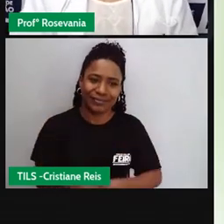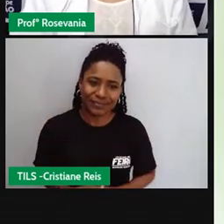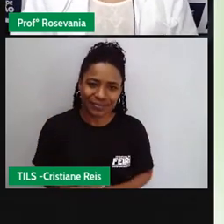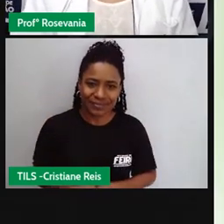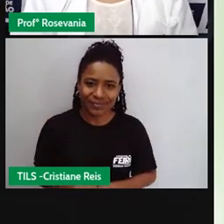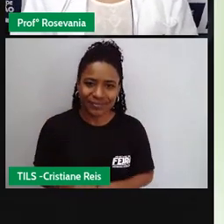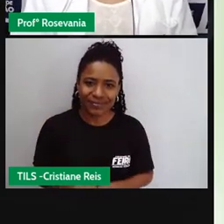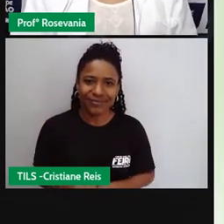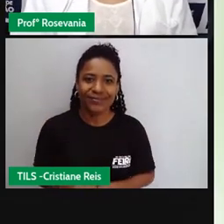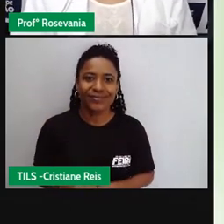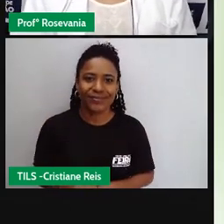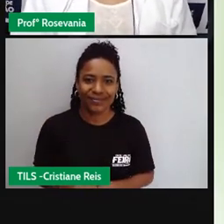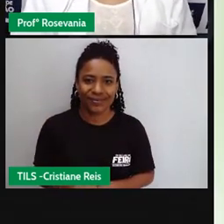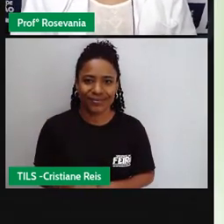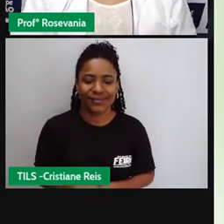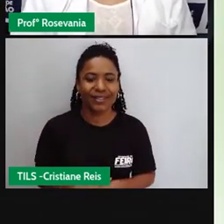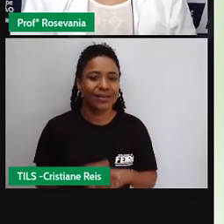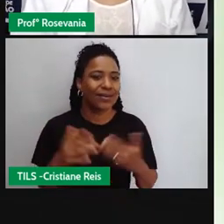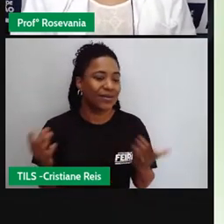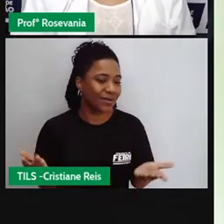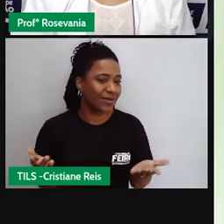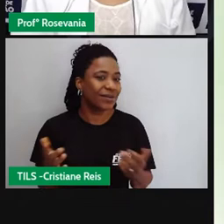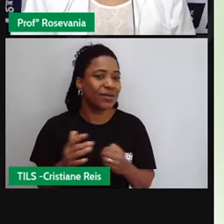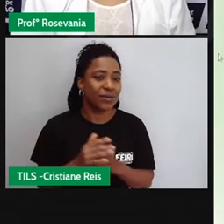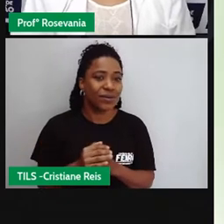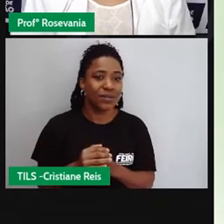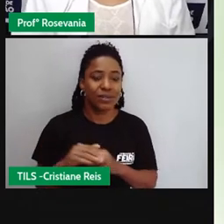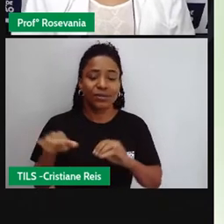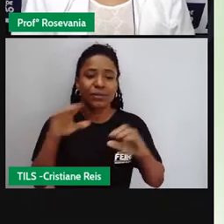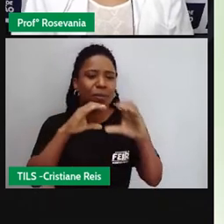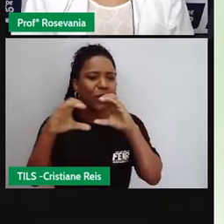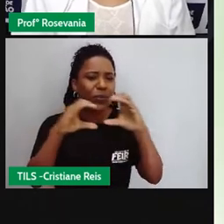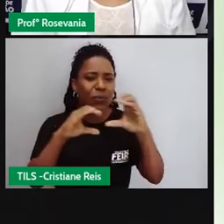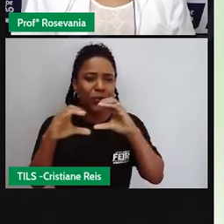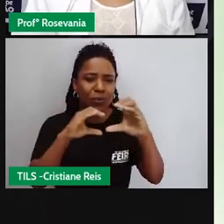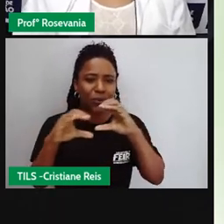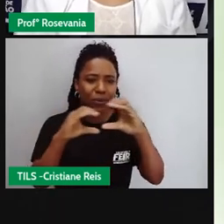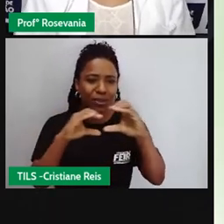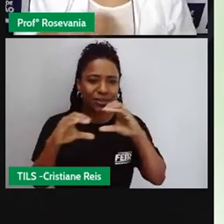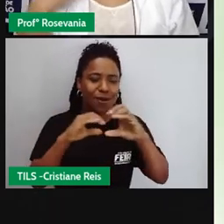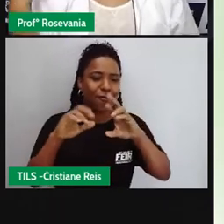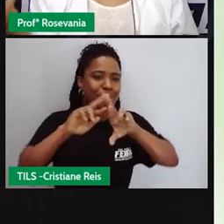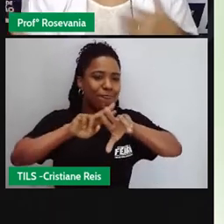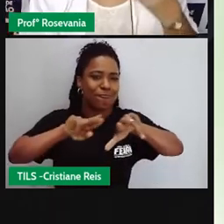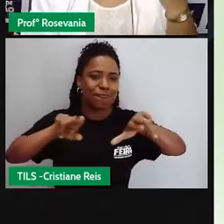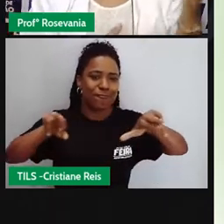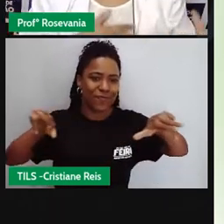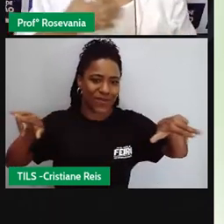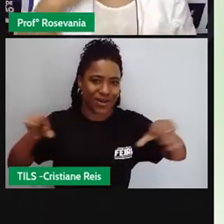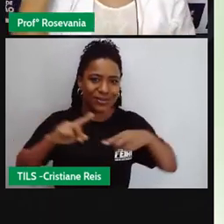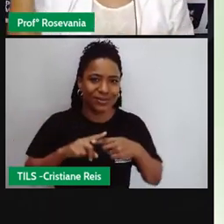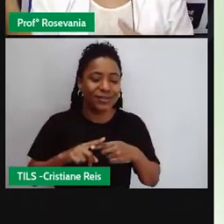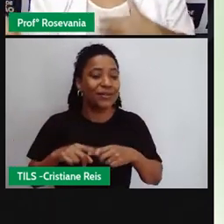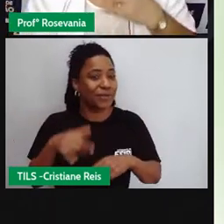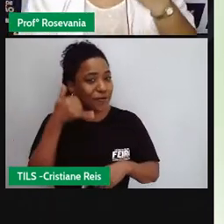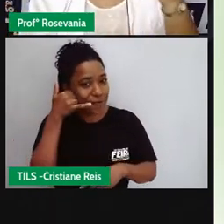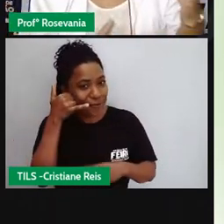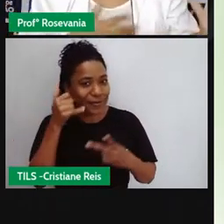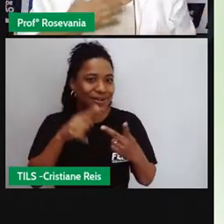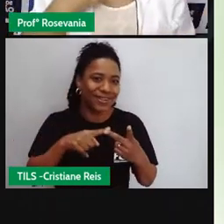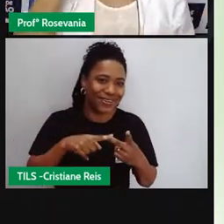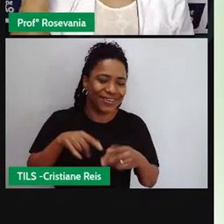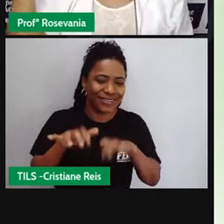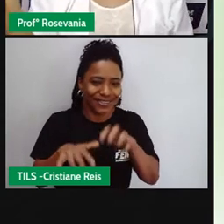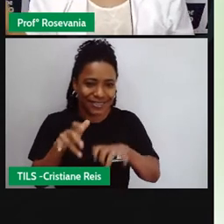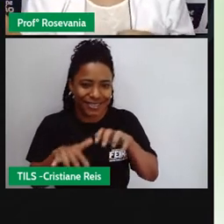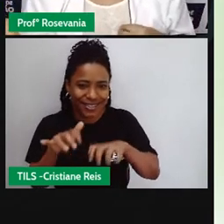vamos lá então alguns dos meios de comunicação mais antigo como vocês estão observando aí tem o telefone tem a máquina de escrever tem o telégrafo